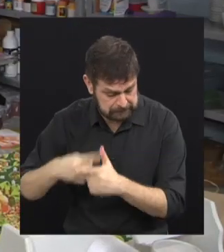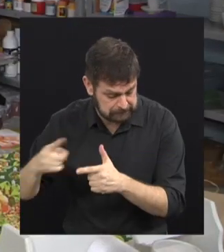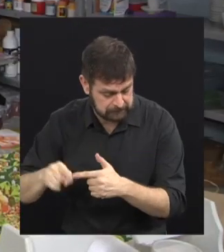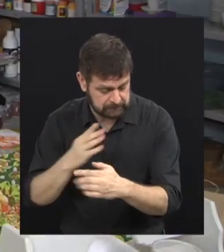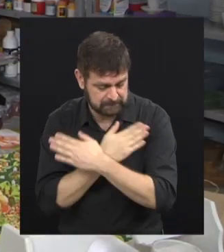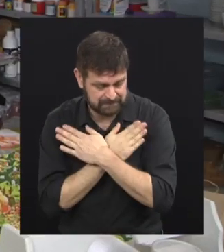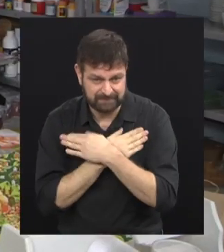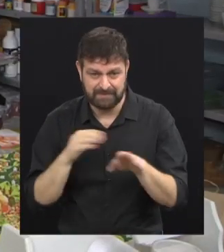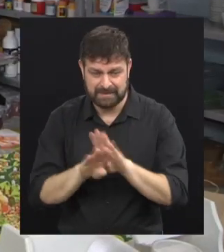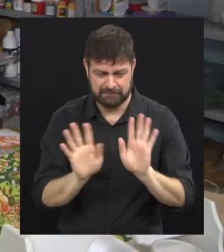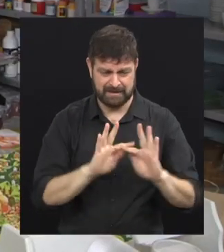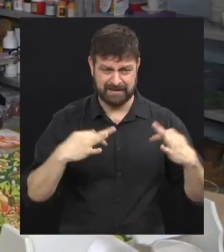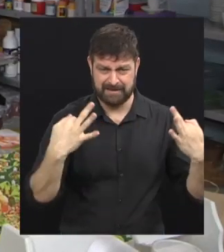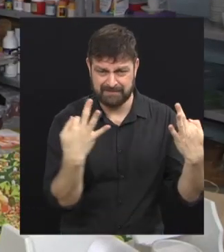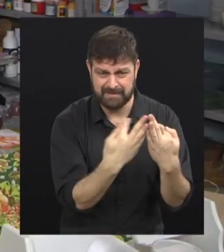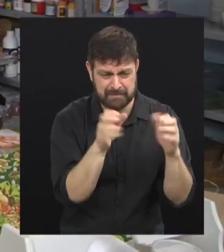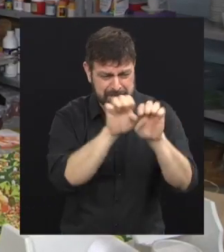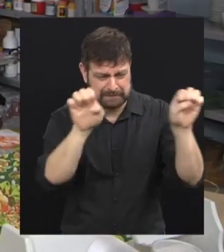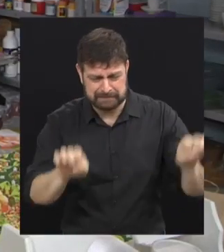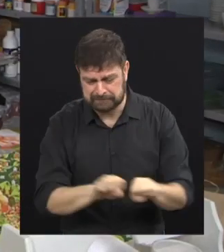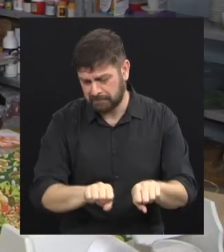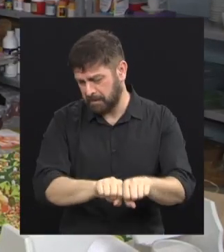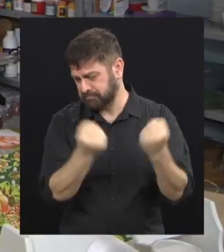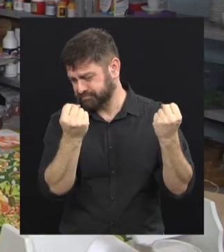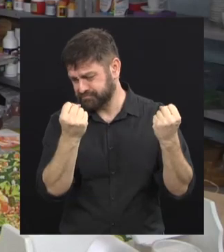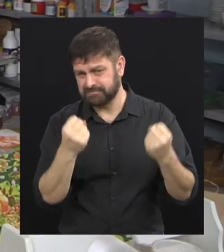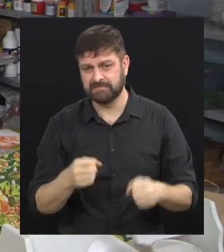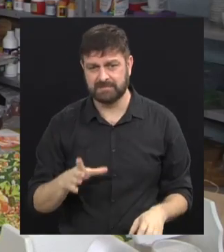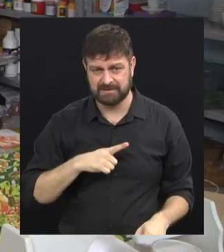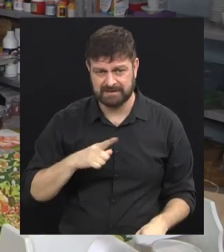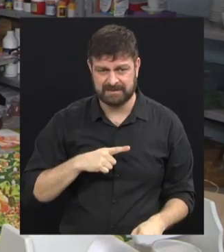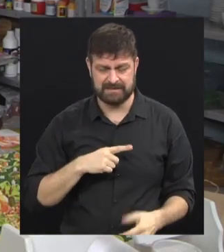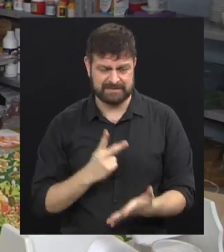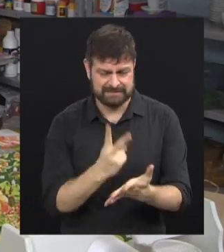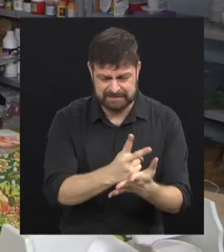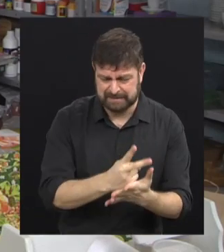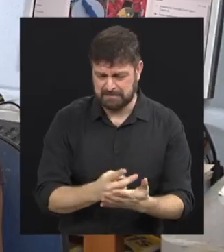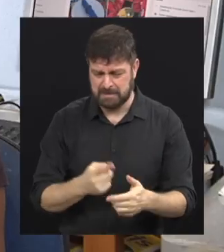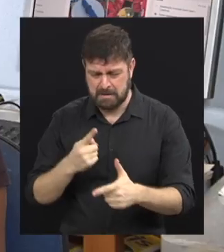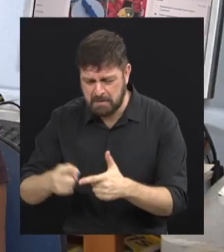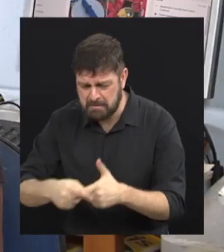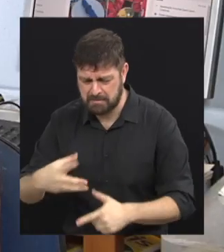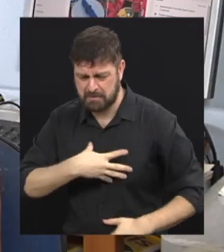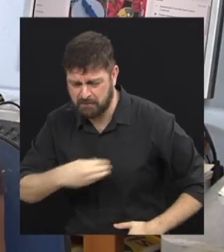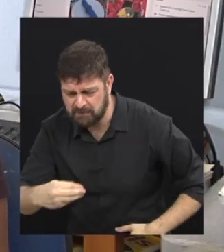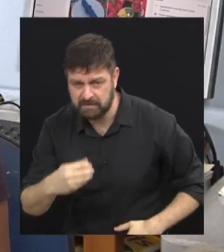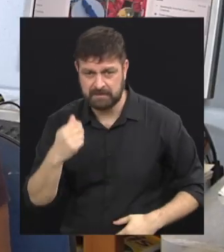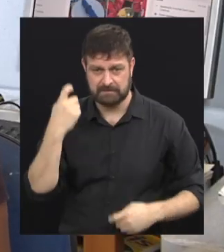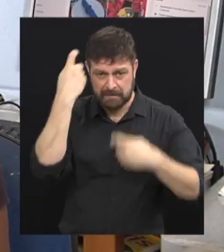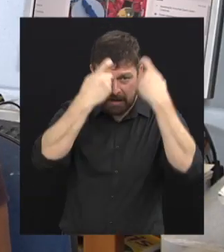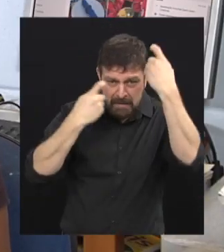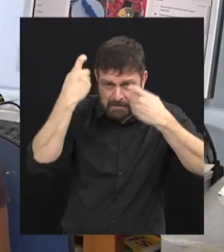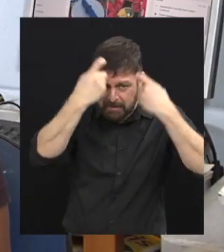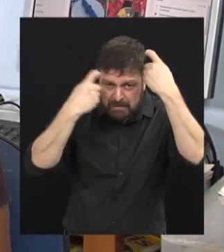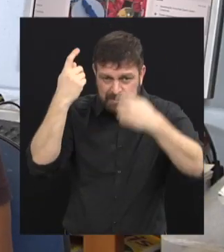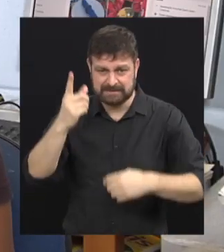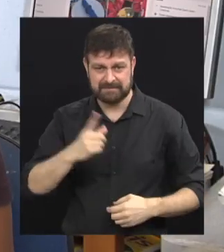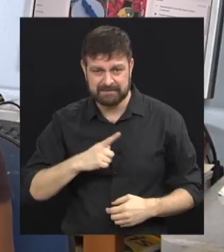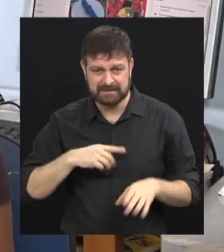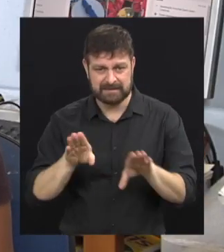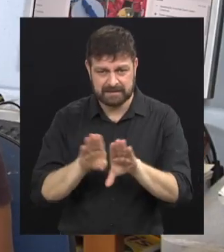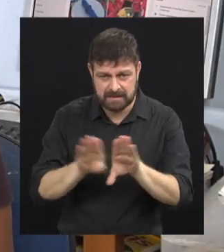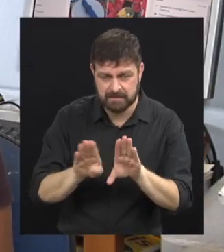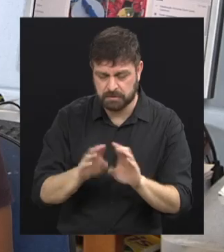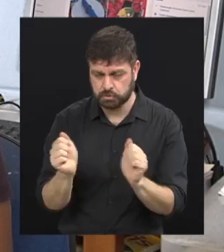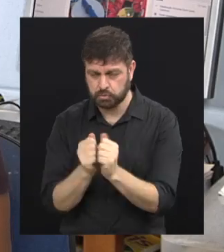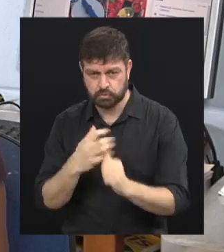estrutura familiar delas, também, às vezes é muito precária, né? Com os filhos. A preocupação que elas têm, também, né?